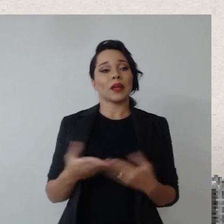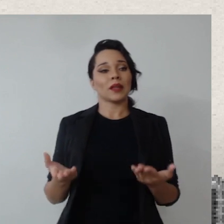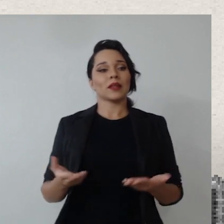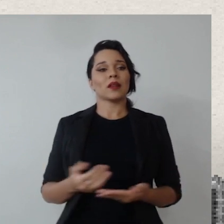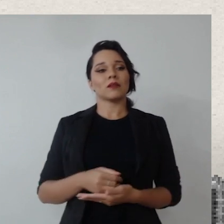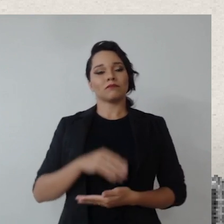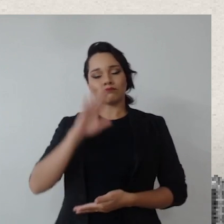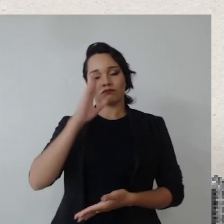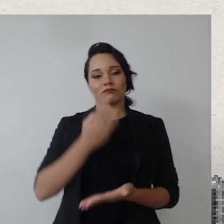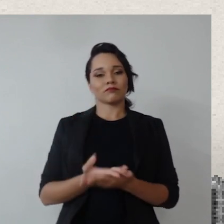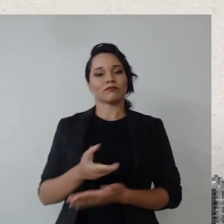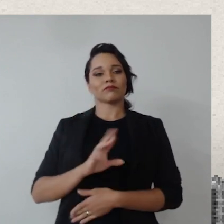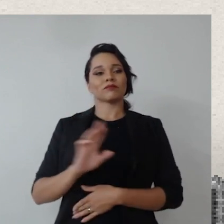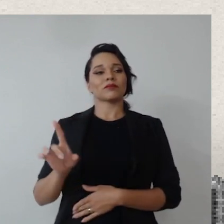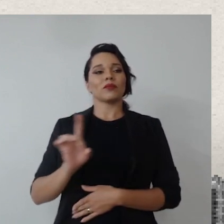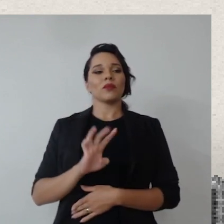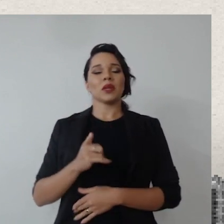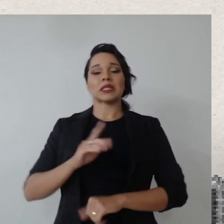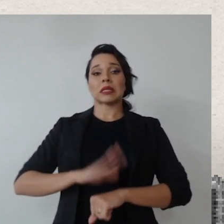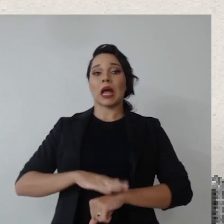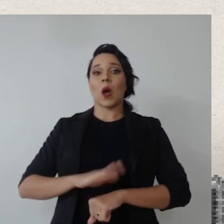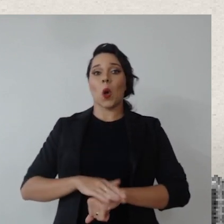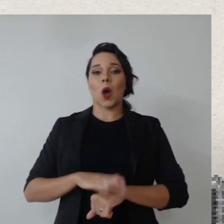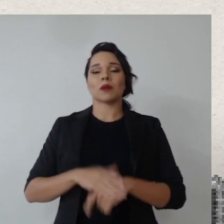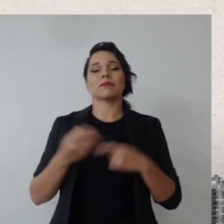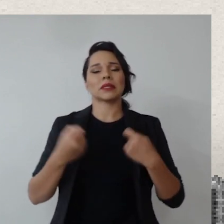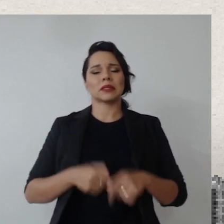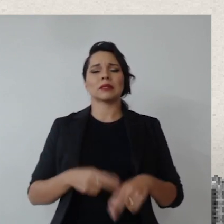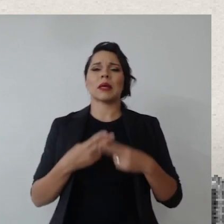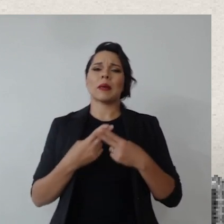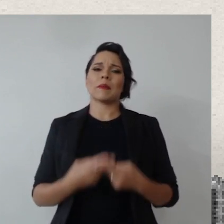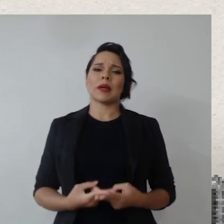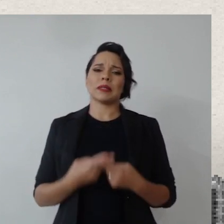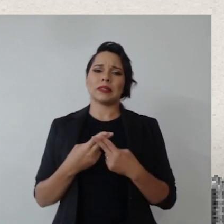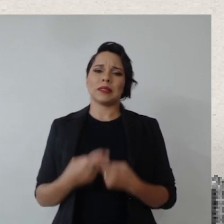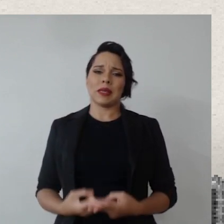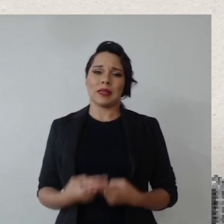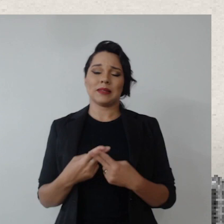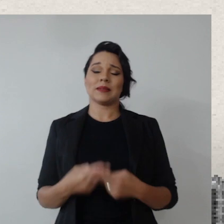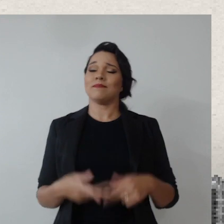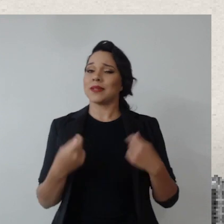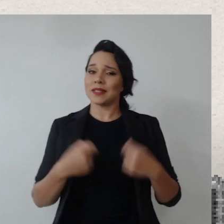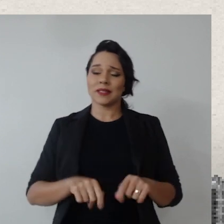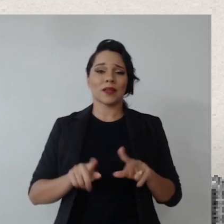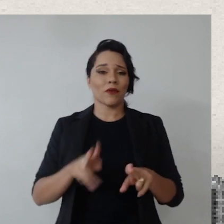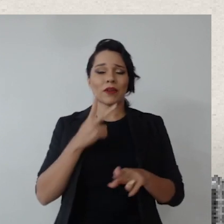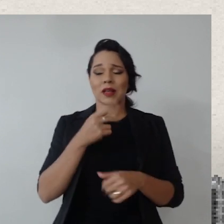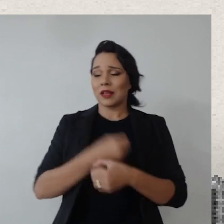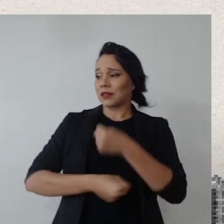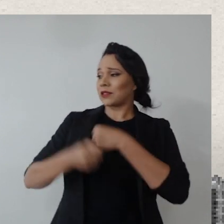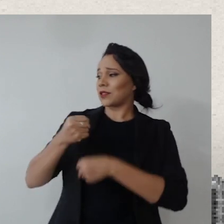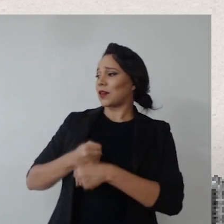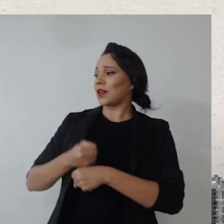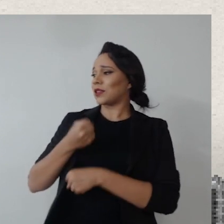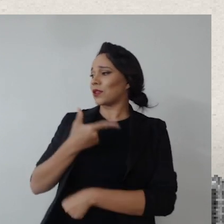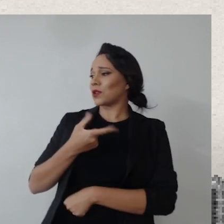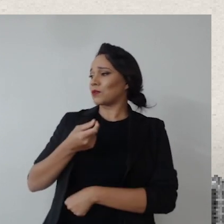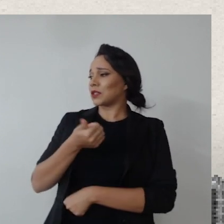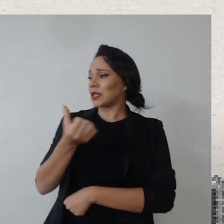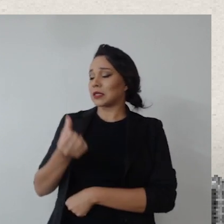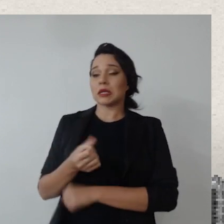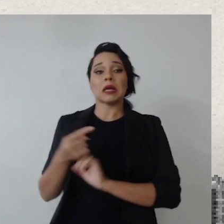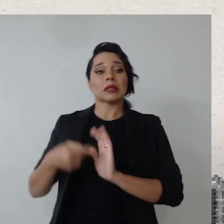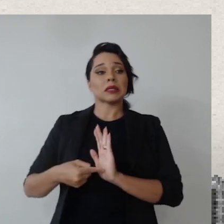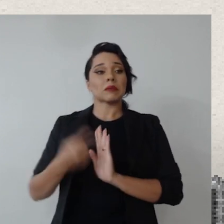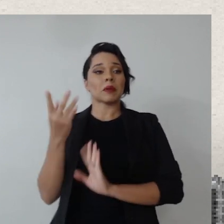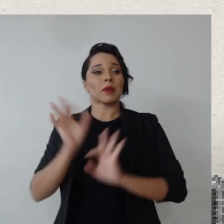Aldenira, eu acredito que não é algo imediato, a gente tem que ter paciência, né, como eu falei, desde 2016, acho que eu estou